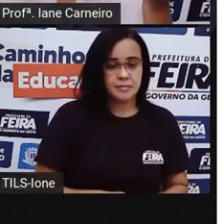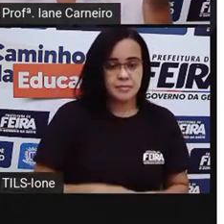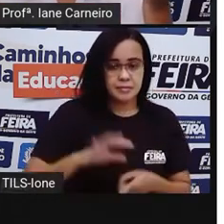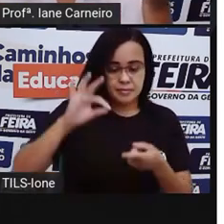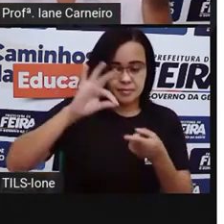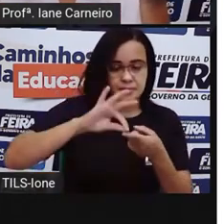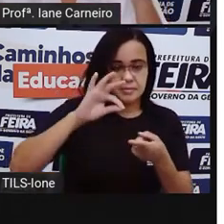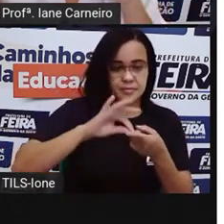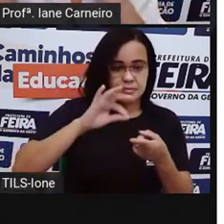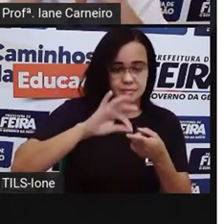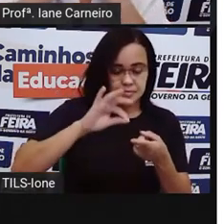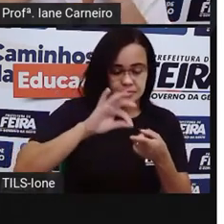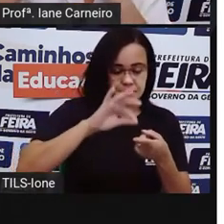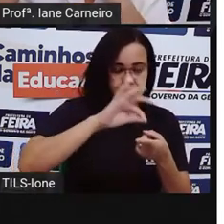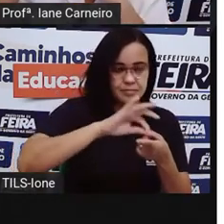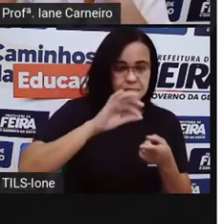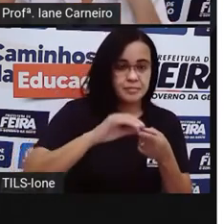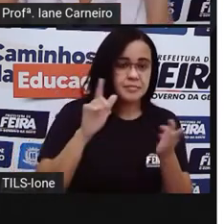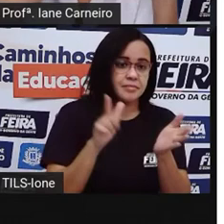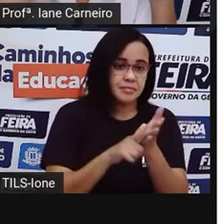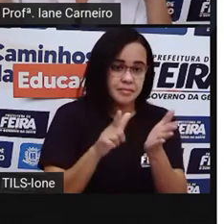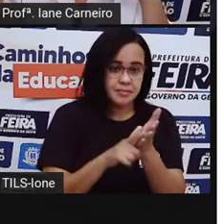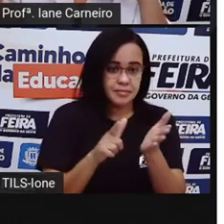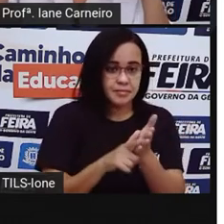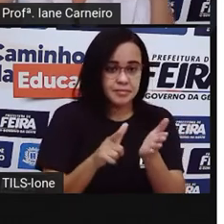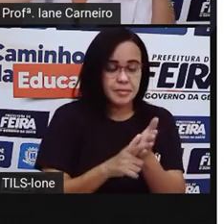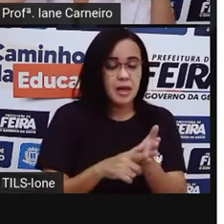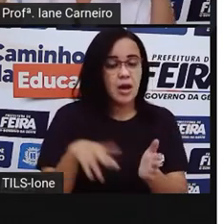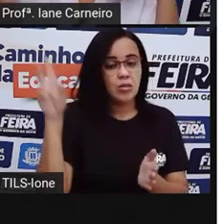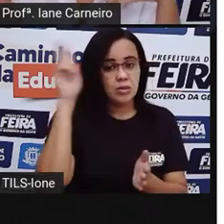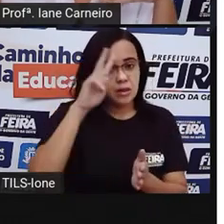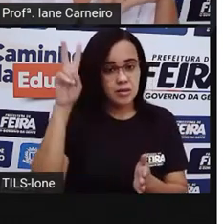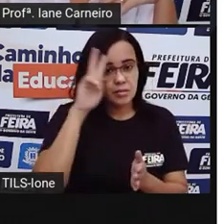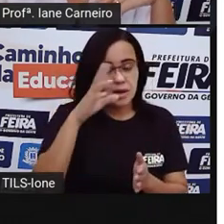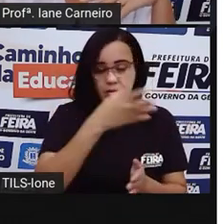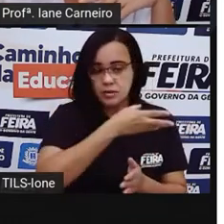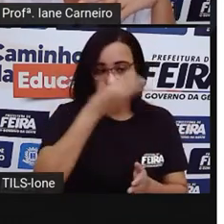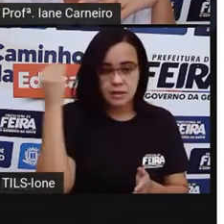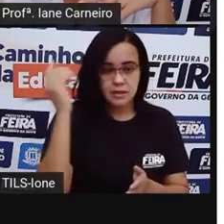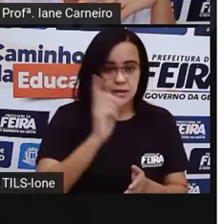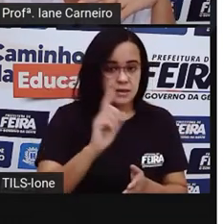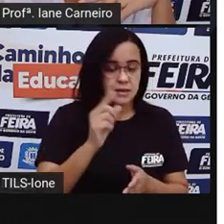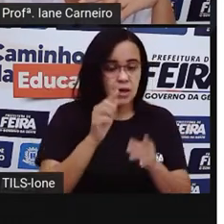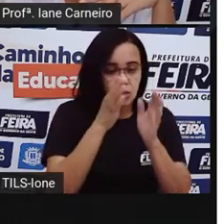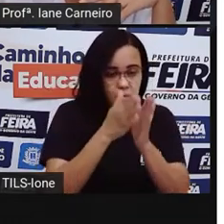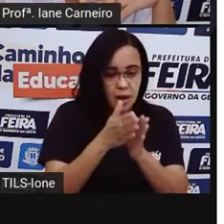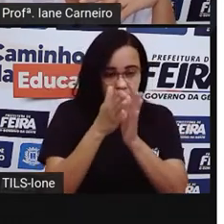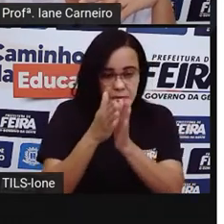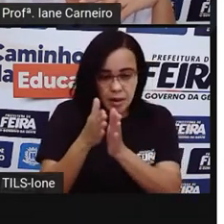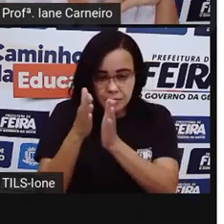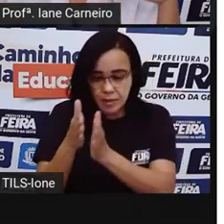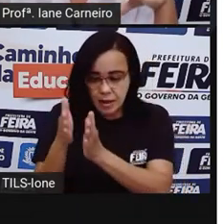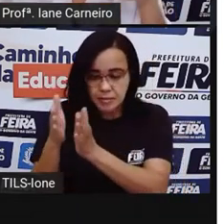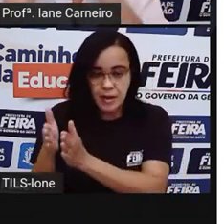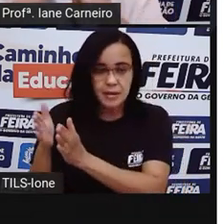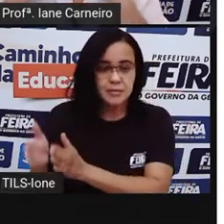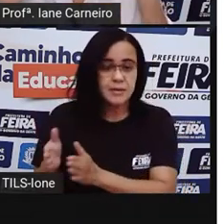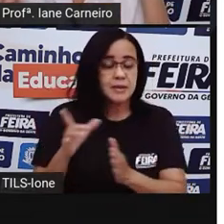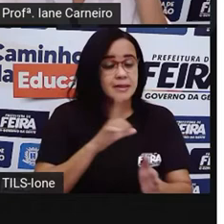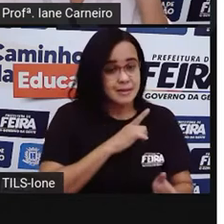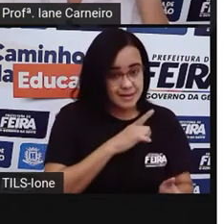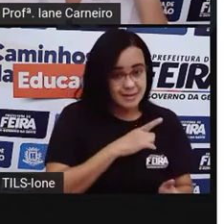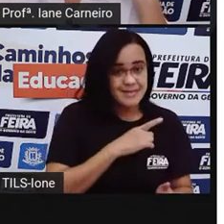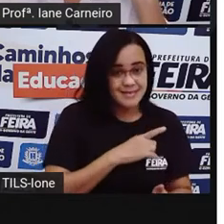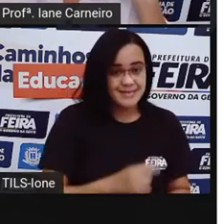papel. Lembrando de deixar um espaço entre um e outro, tá bom? Percebem que tem um espaço aqui? Pois é, tem que